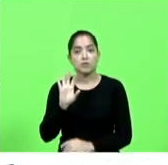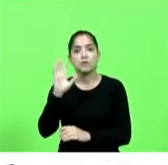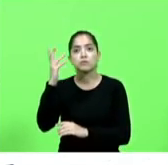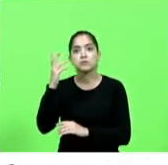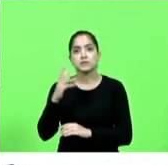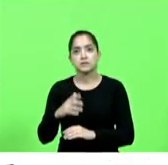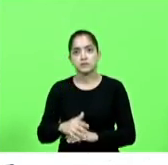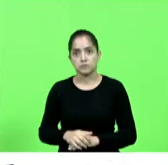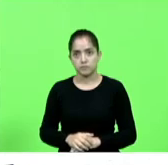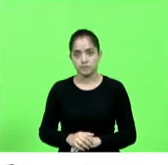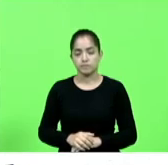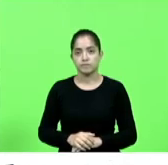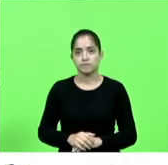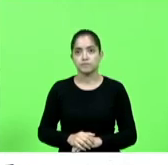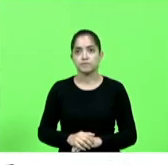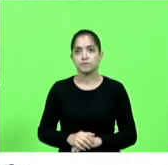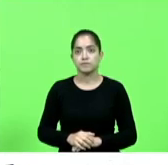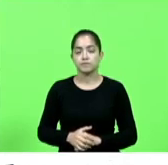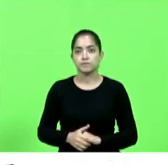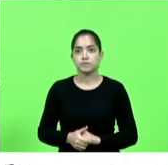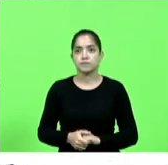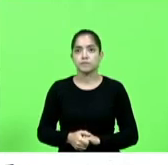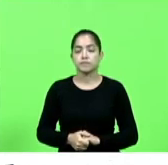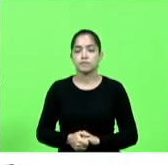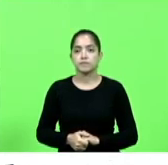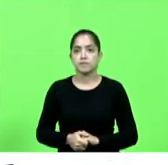na fala do senhor Carlos Moisés.